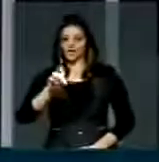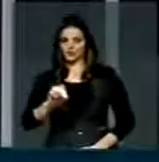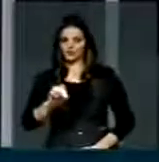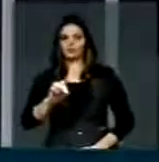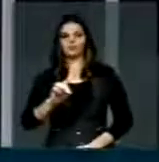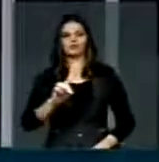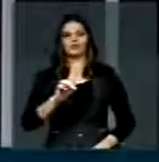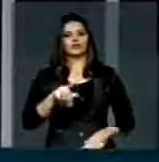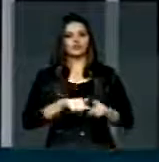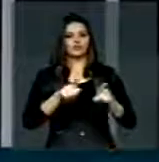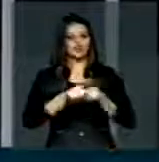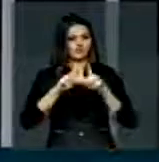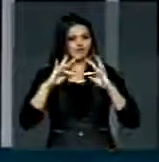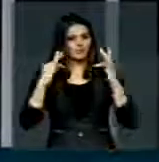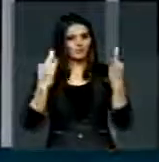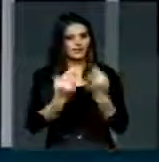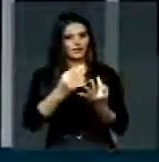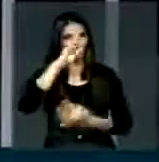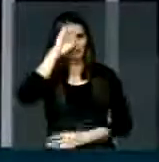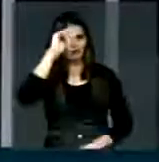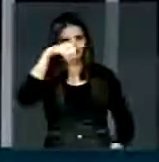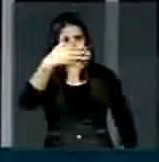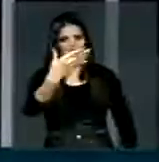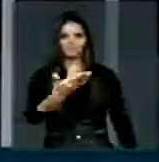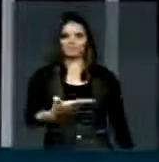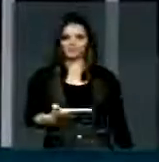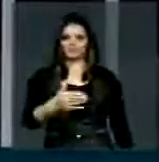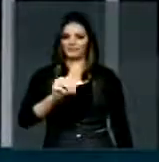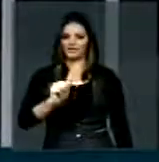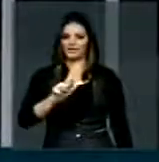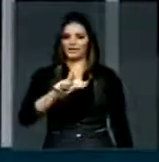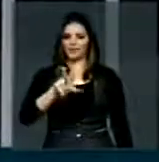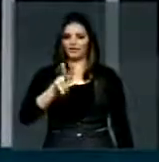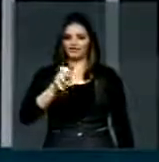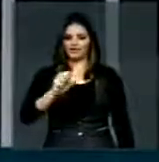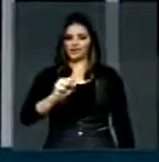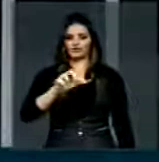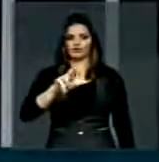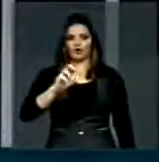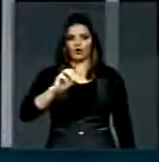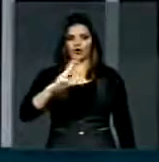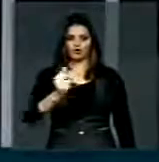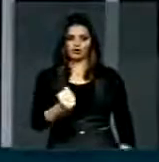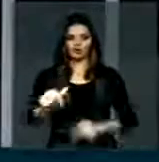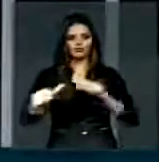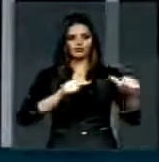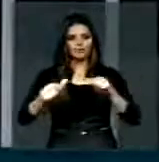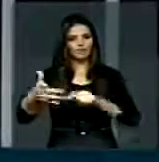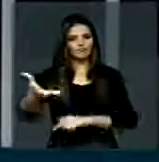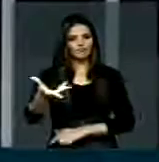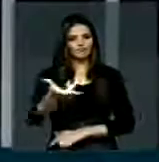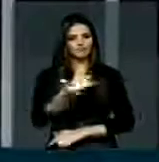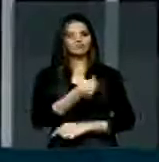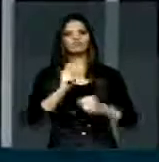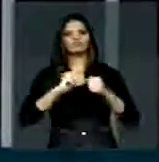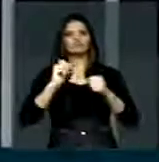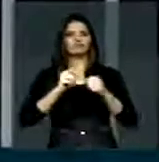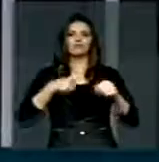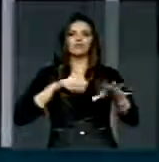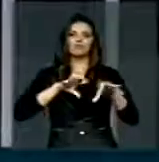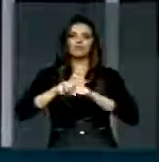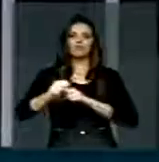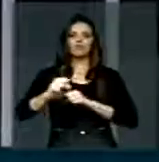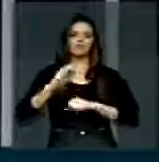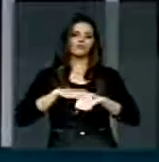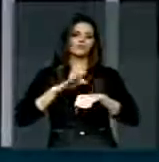da Rocha, toda a família Alves da Rocha, pelo trabalho extraordinário que tem feito pela formação